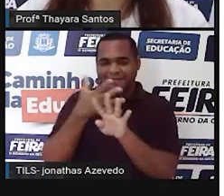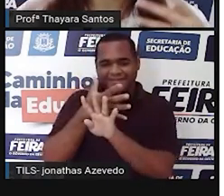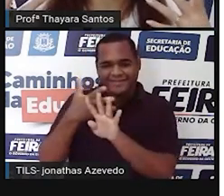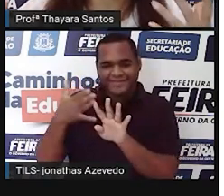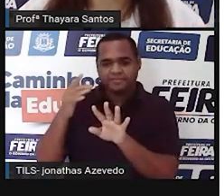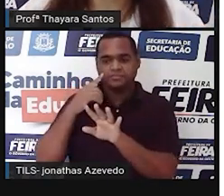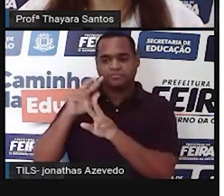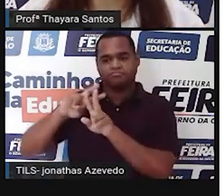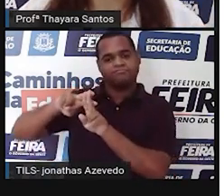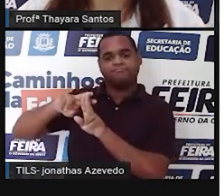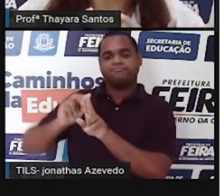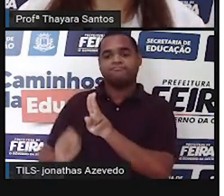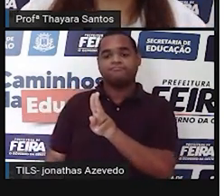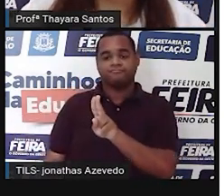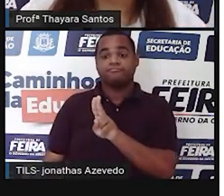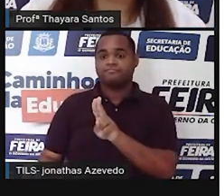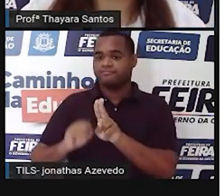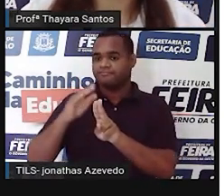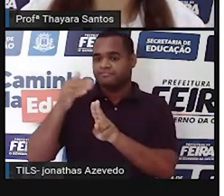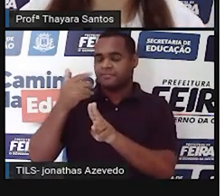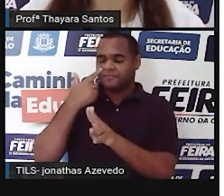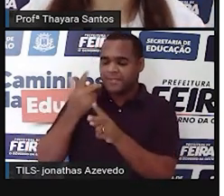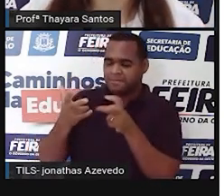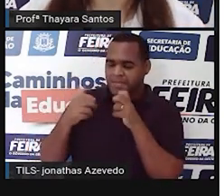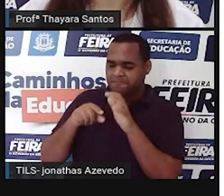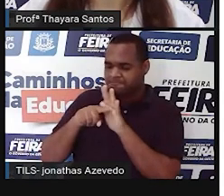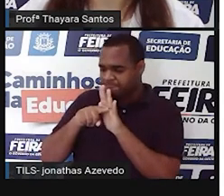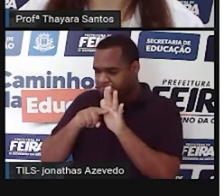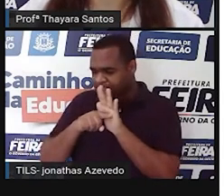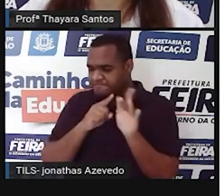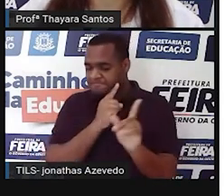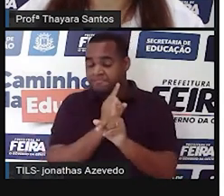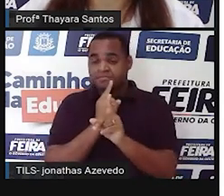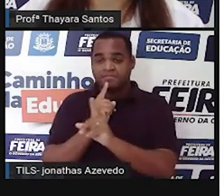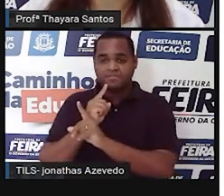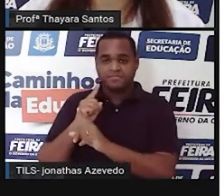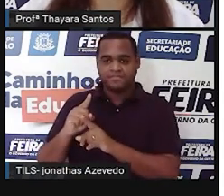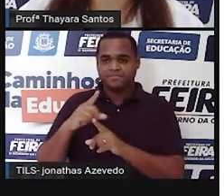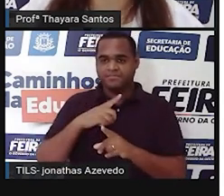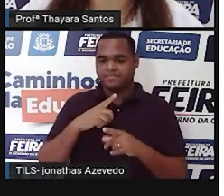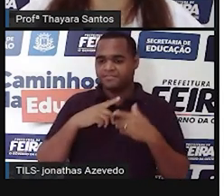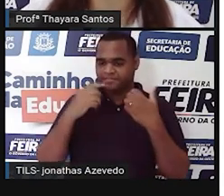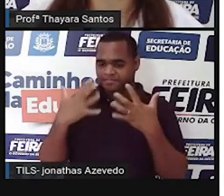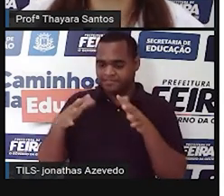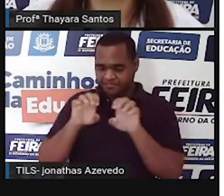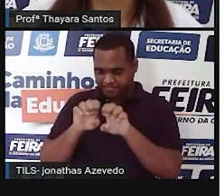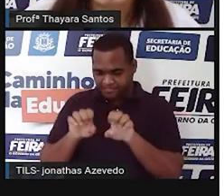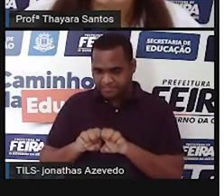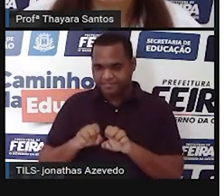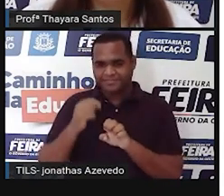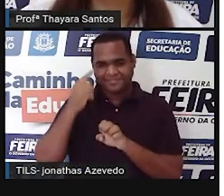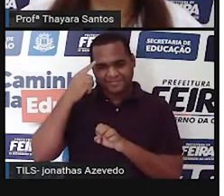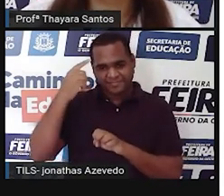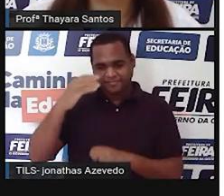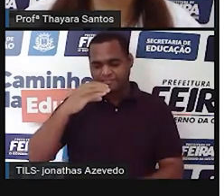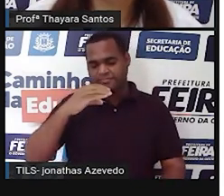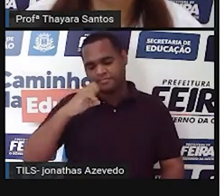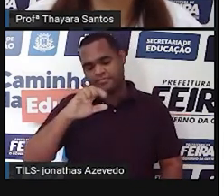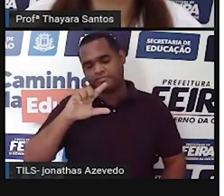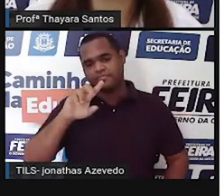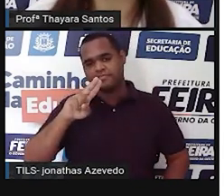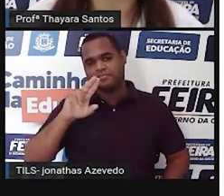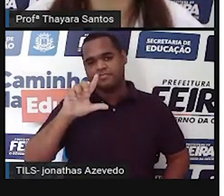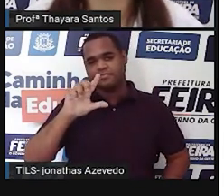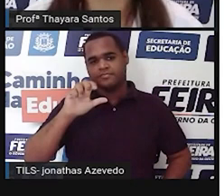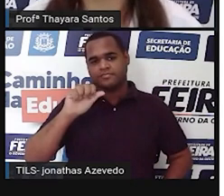Então, ele, a partir dessa observação da cortiça, ele deu o nome daquelas estruturas de células. Então, Robert